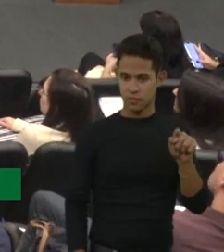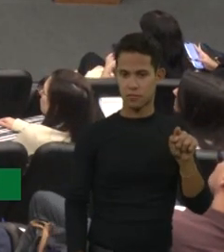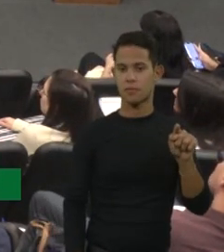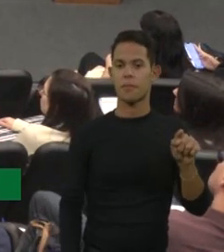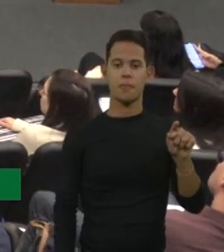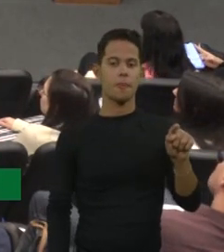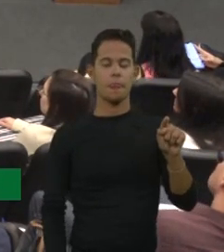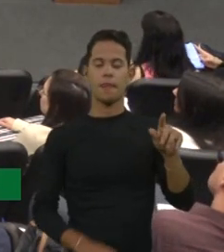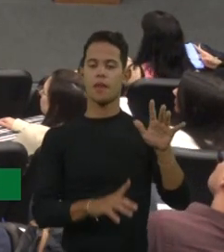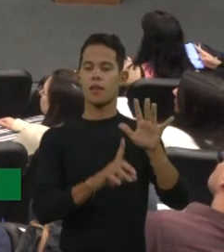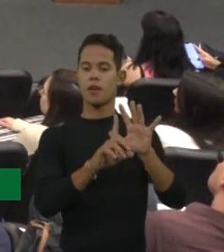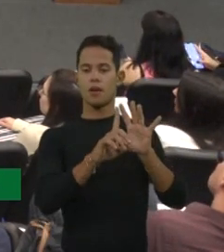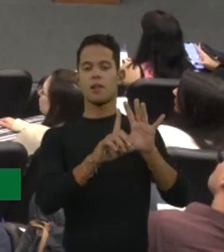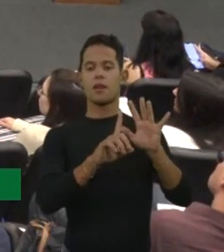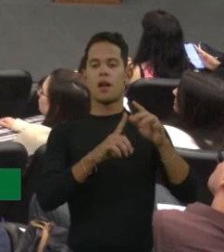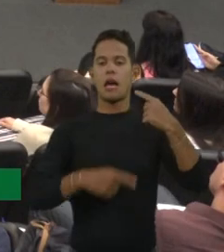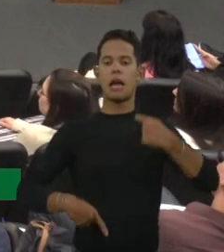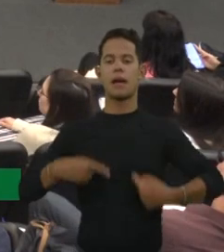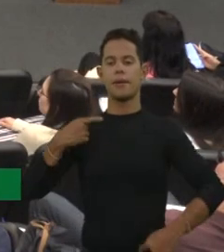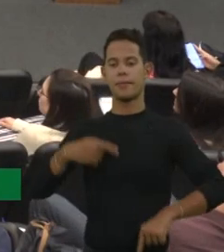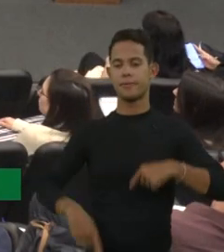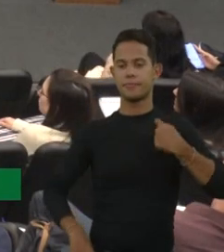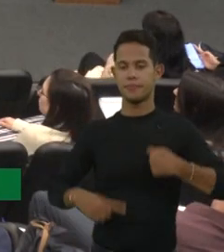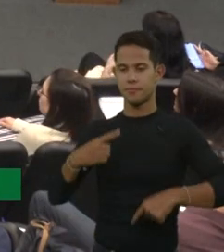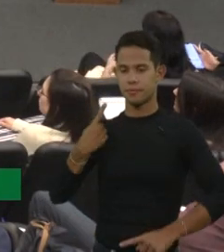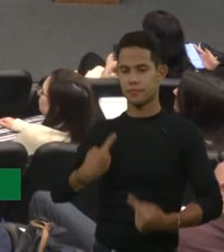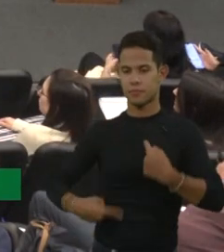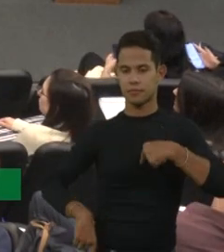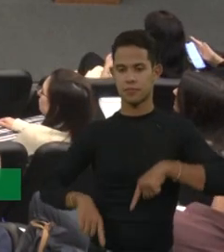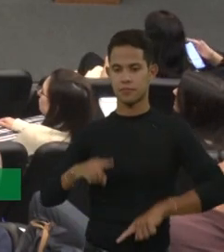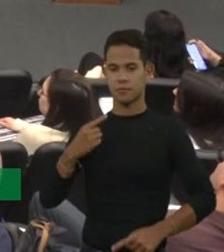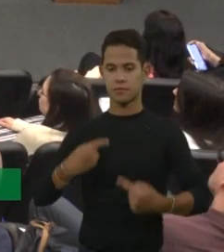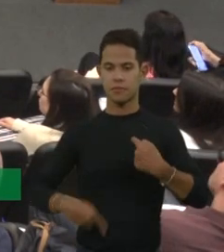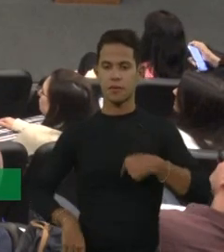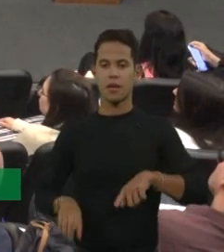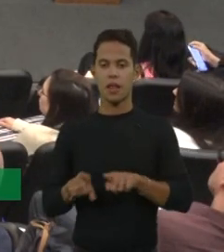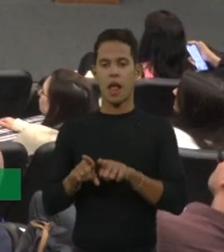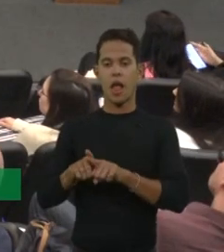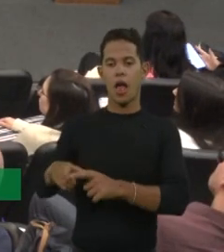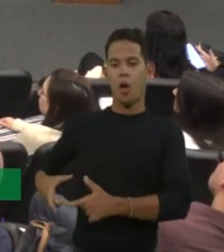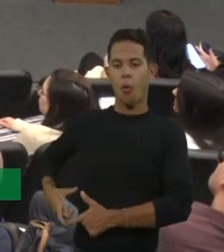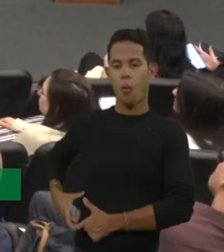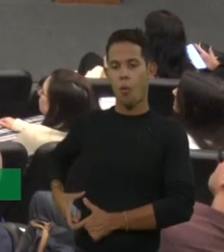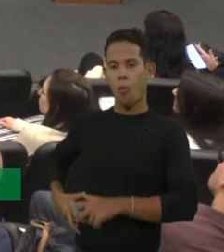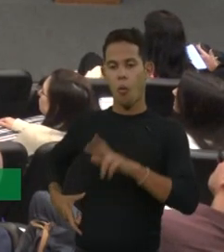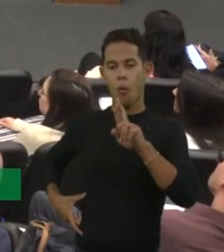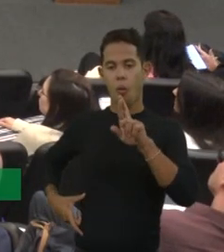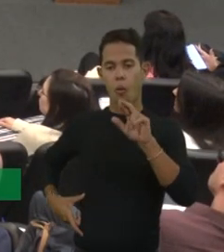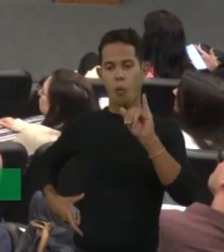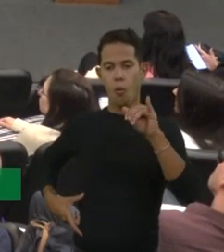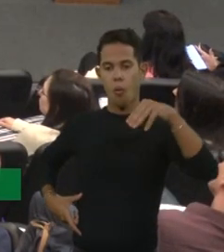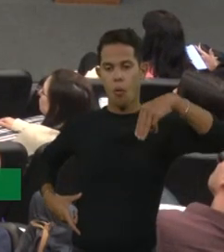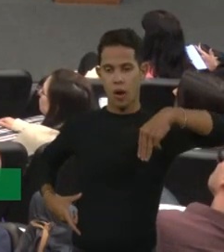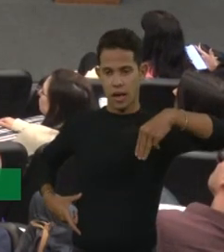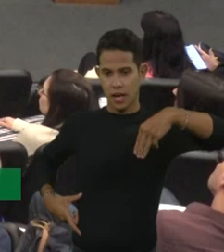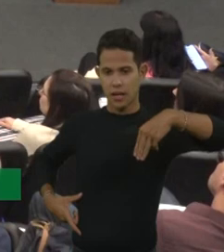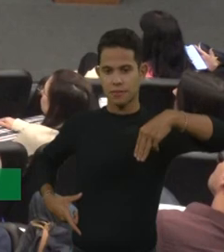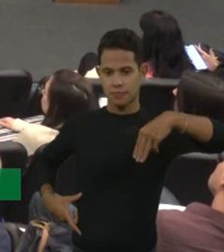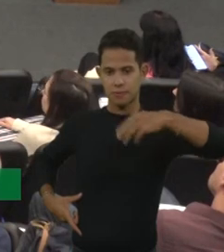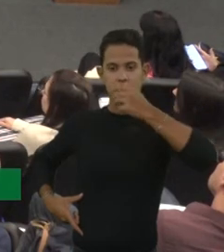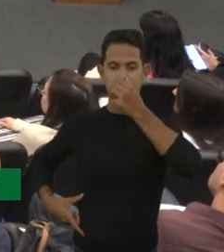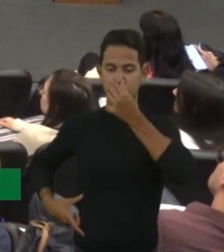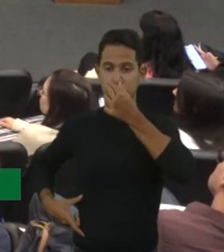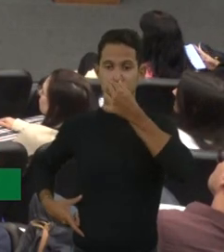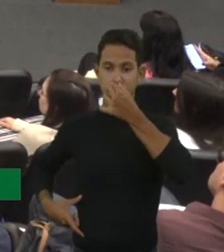todos os órgãos, tá? E as mucopolisacaridosas, elas poupam o rim, tá? A gente não sabe muito bem por quê. Mas os depósitos